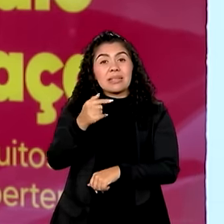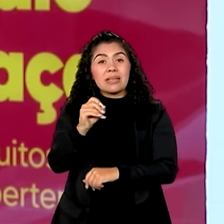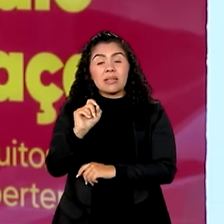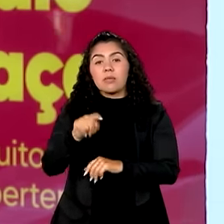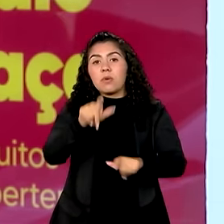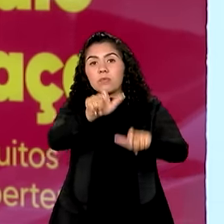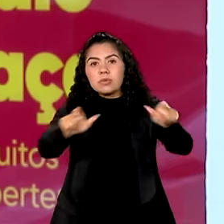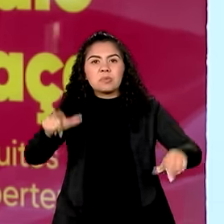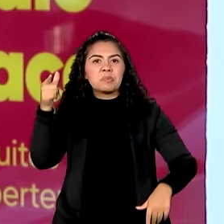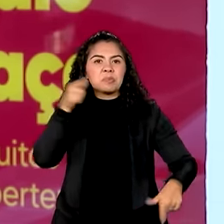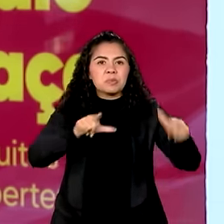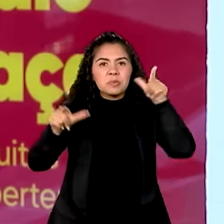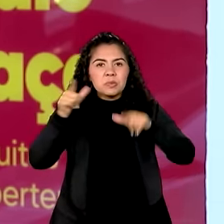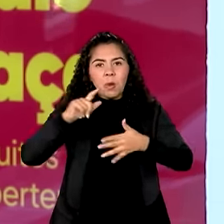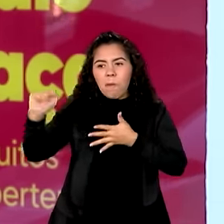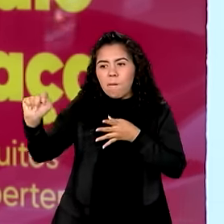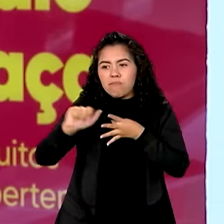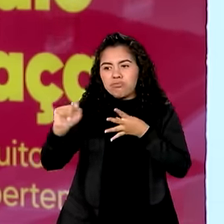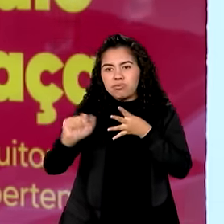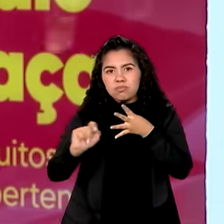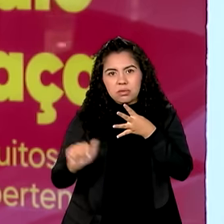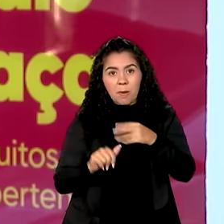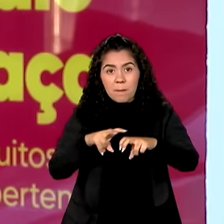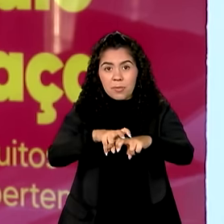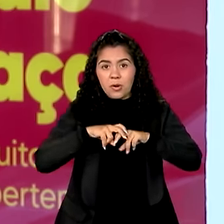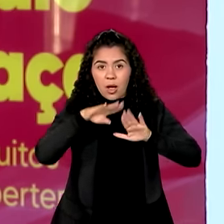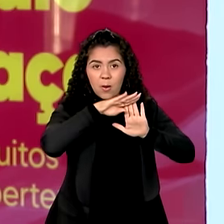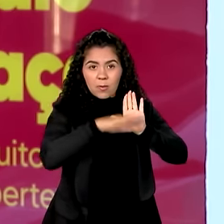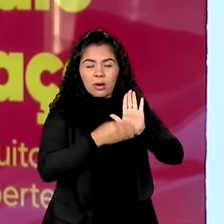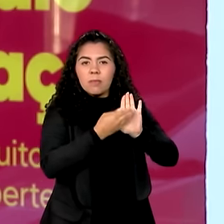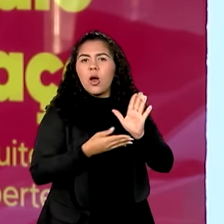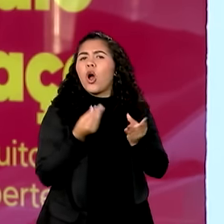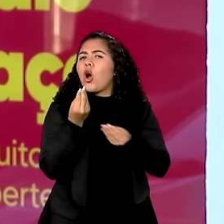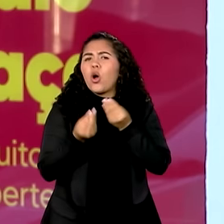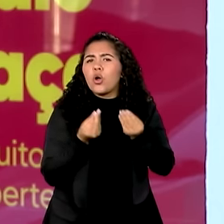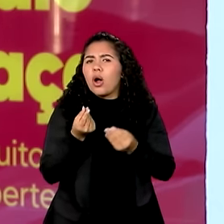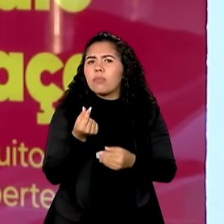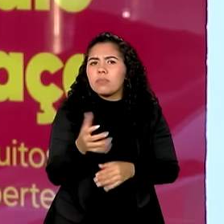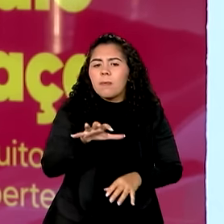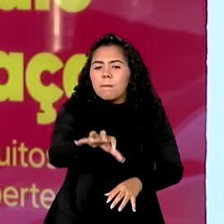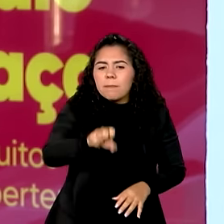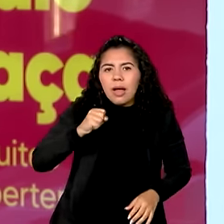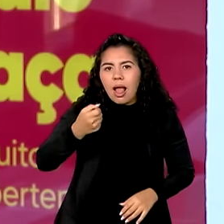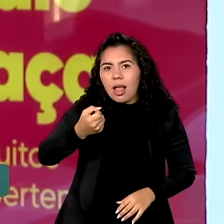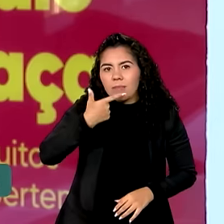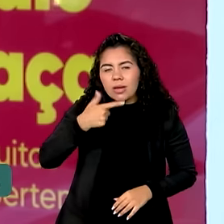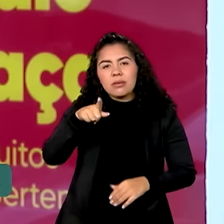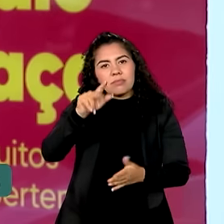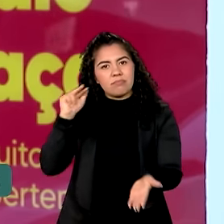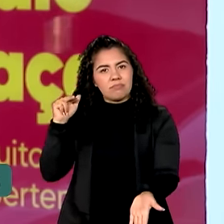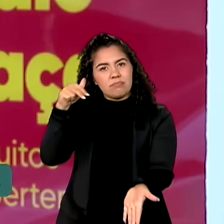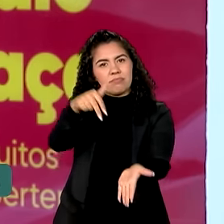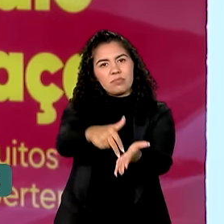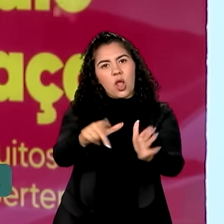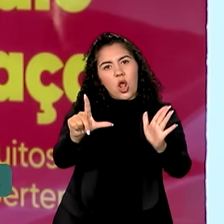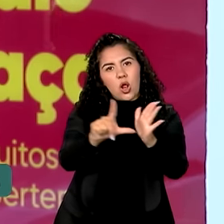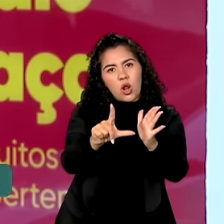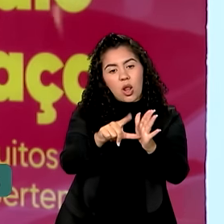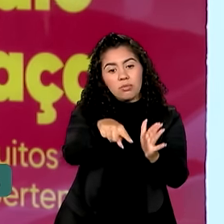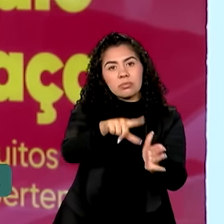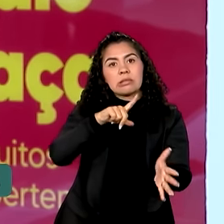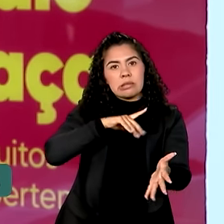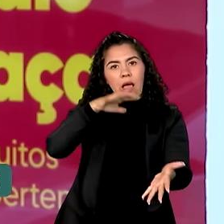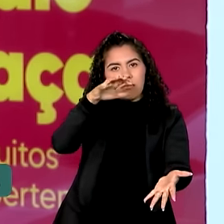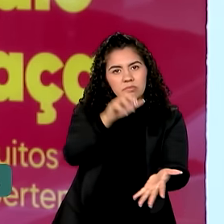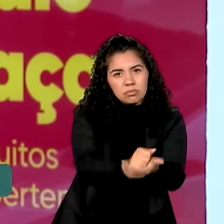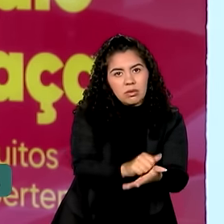beneficiados com o programa. Para retirar os medicamentos, basta ir até um estabelecimento credenciado.